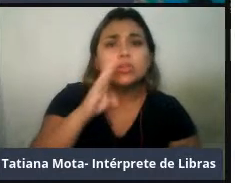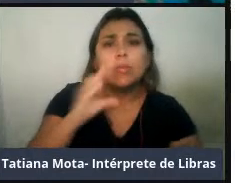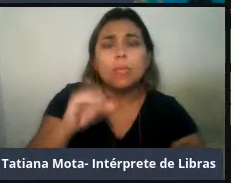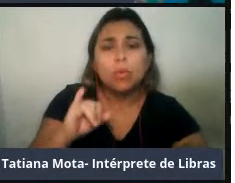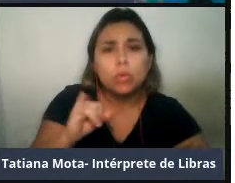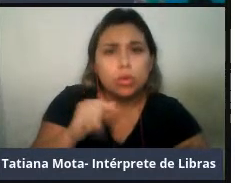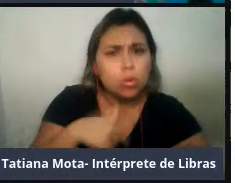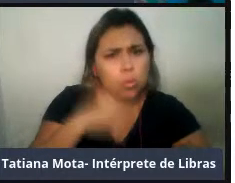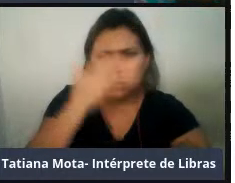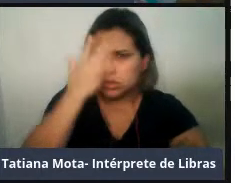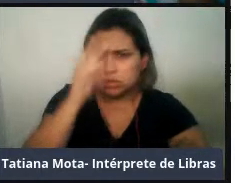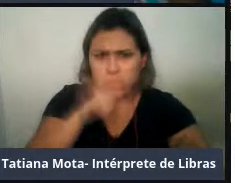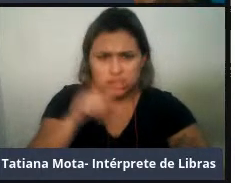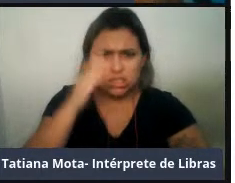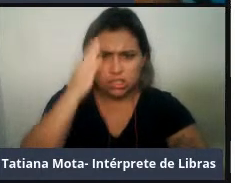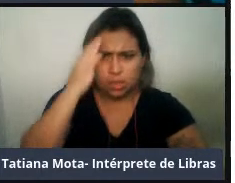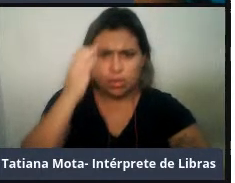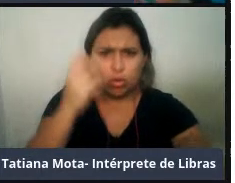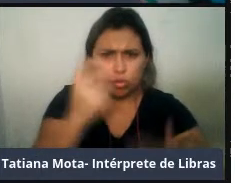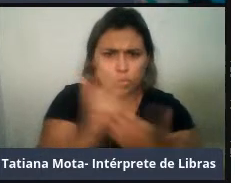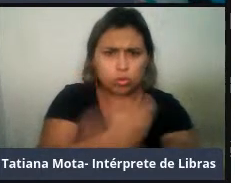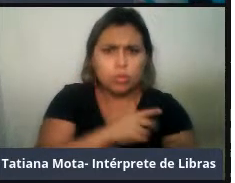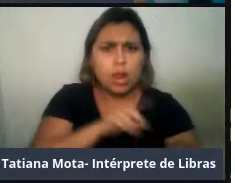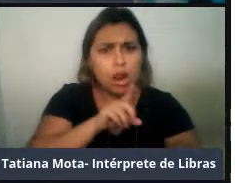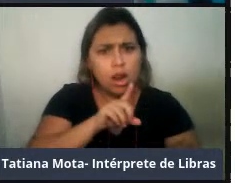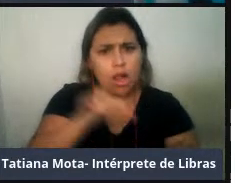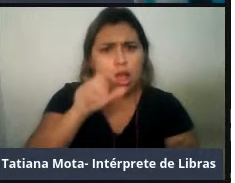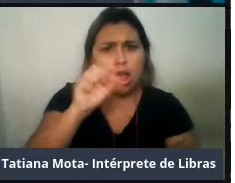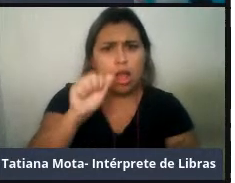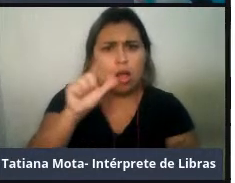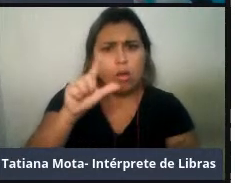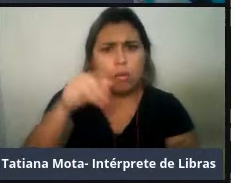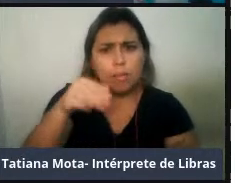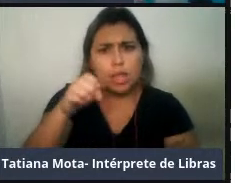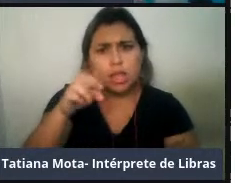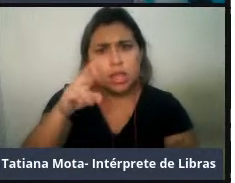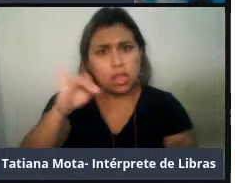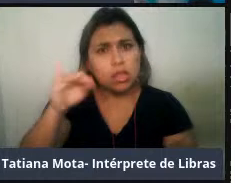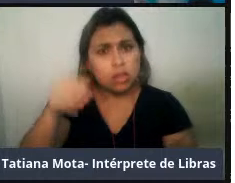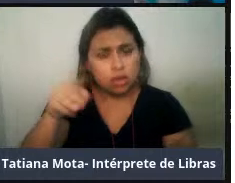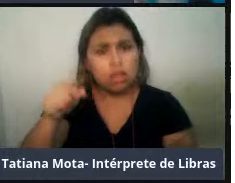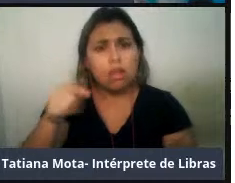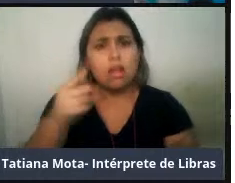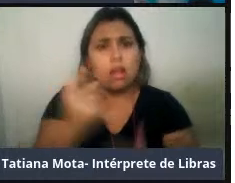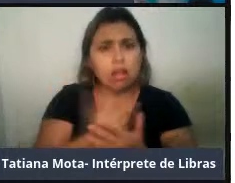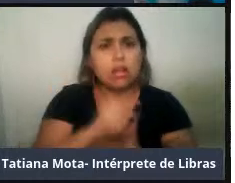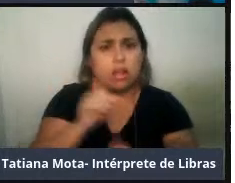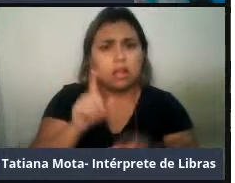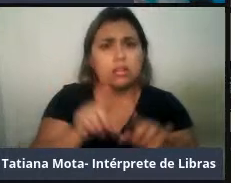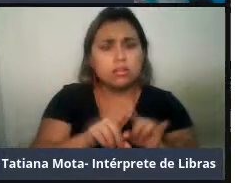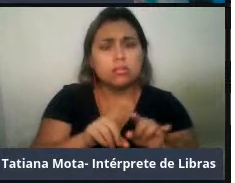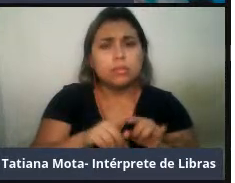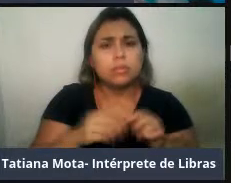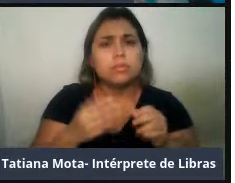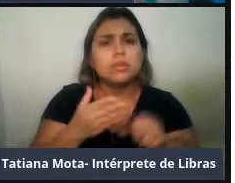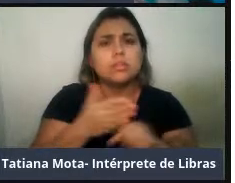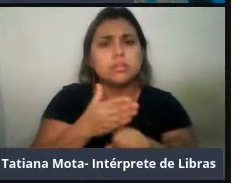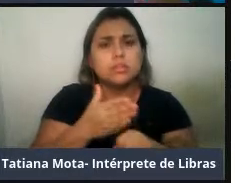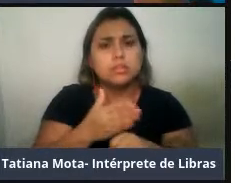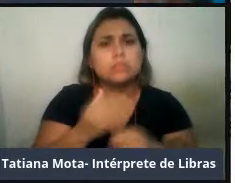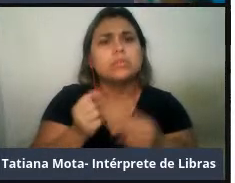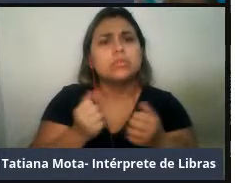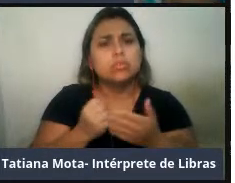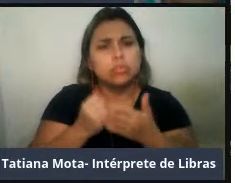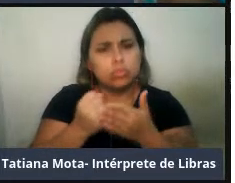o bioma nas redes sociais, vocês sabem que além da pesquisa a gente faz essa parte de resgate e reabilitação dos animais.